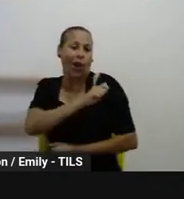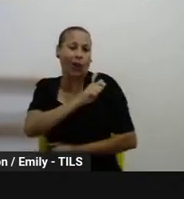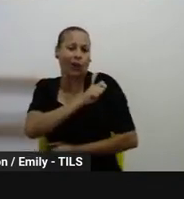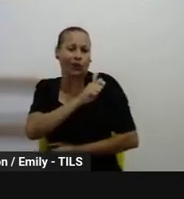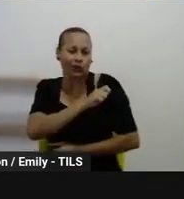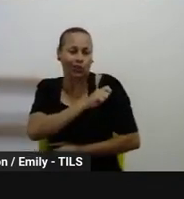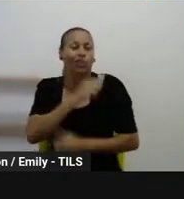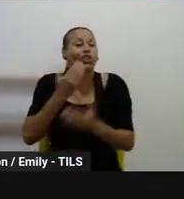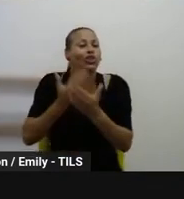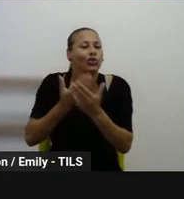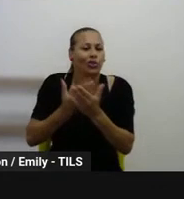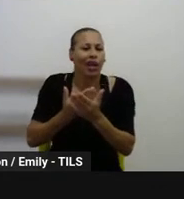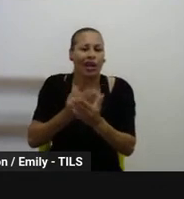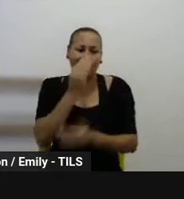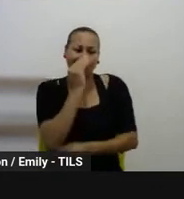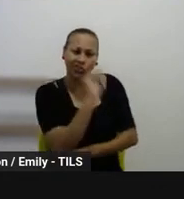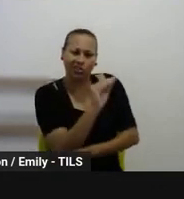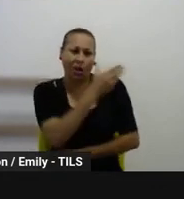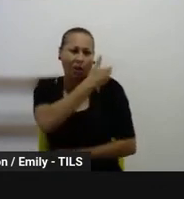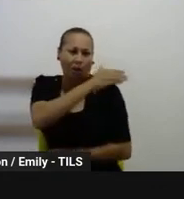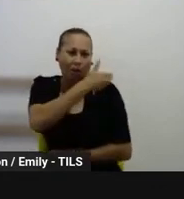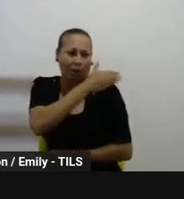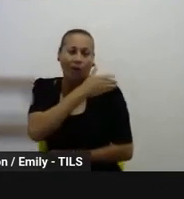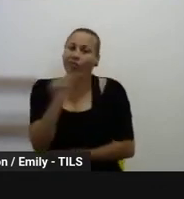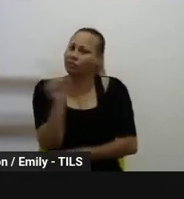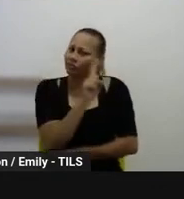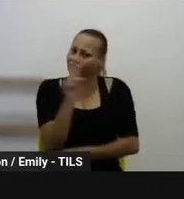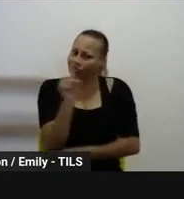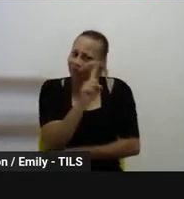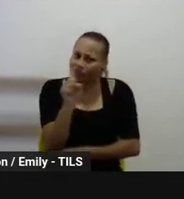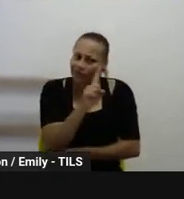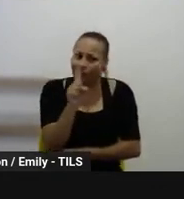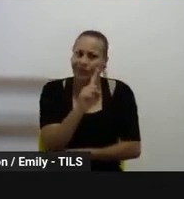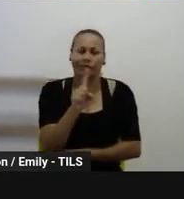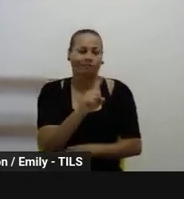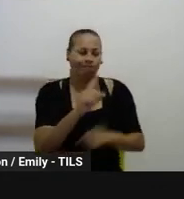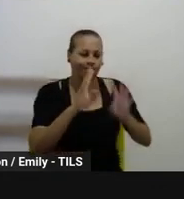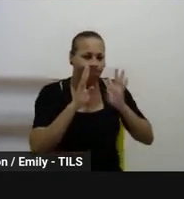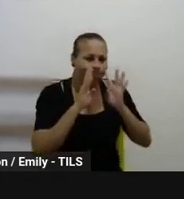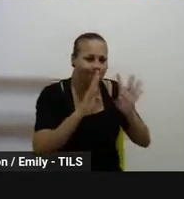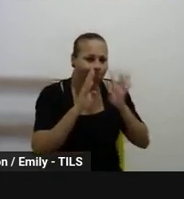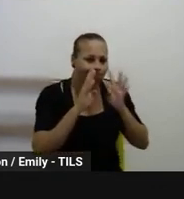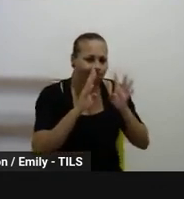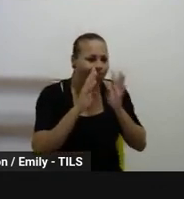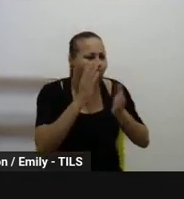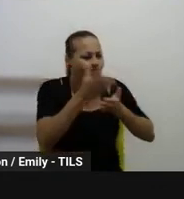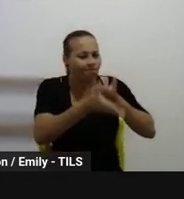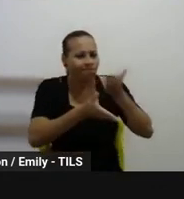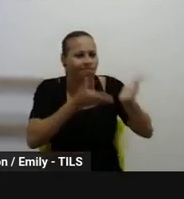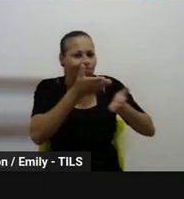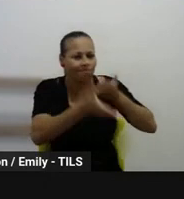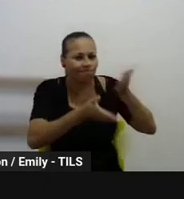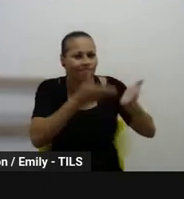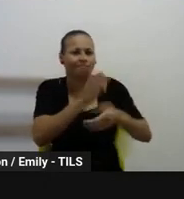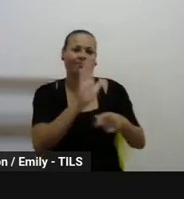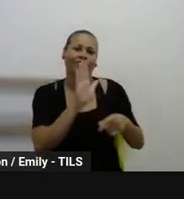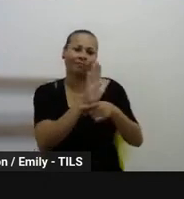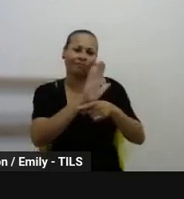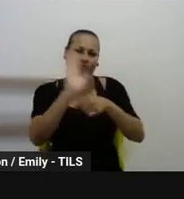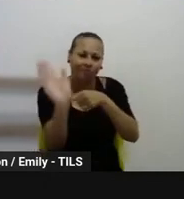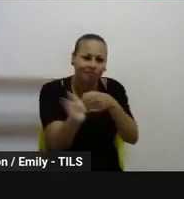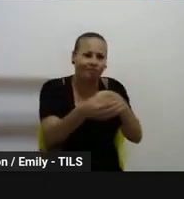discriminação em razão da nacionalidade ou condição migratória, favorecendo o acolhimento.